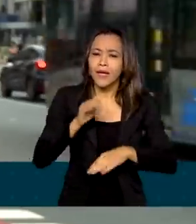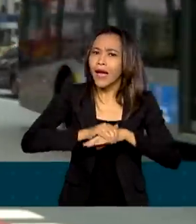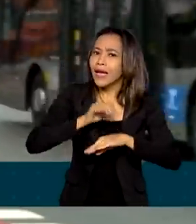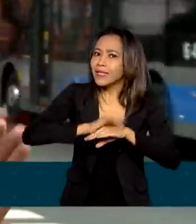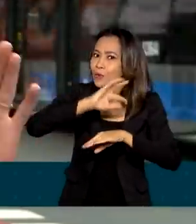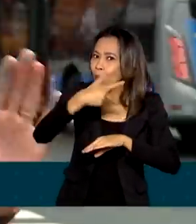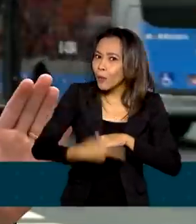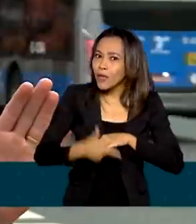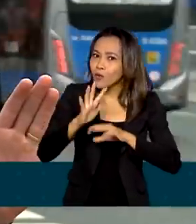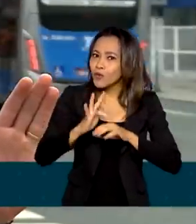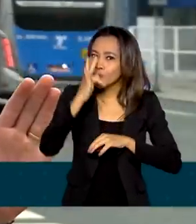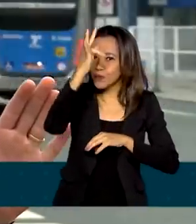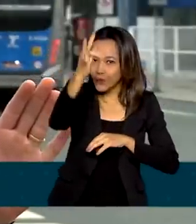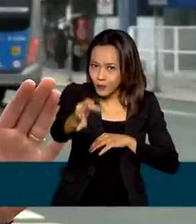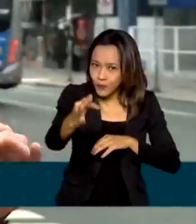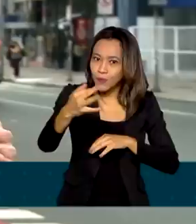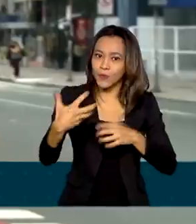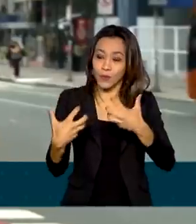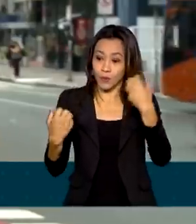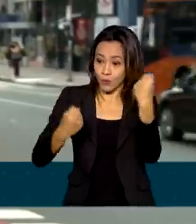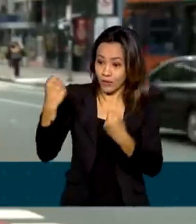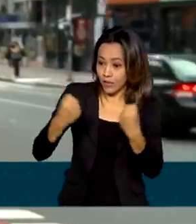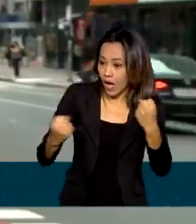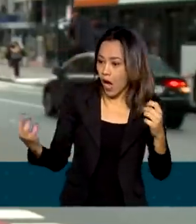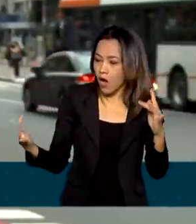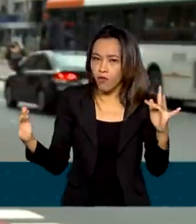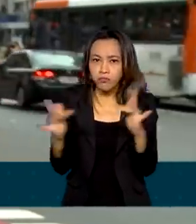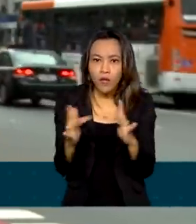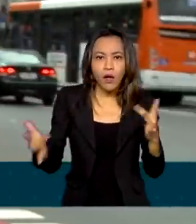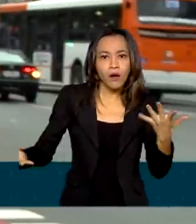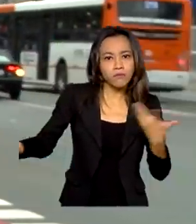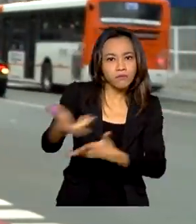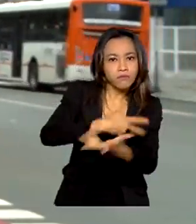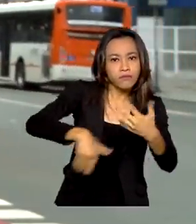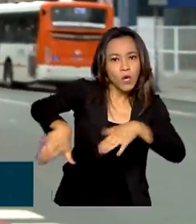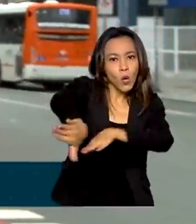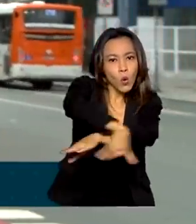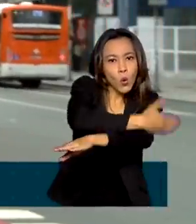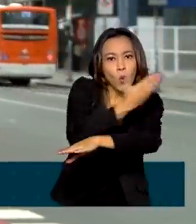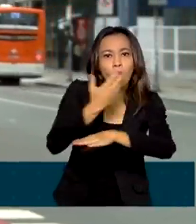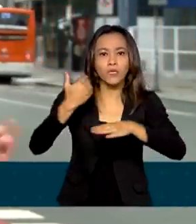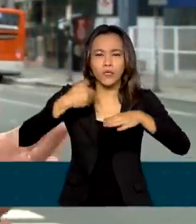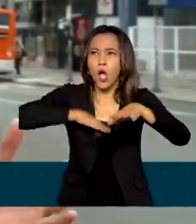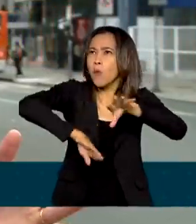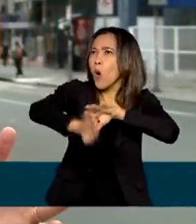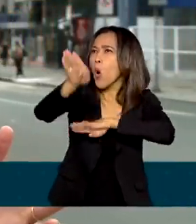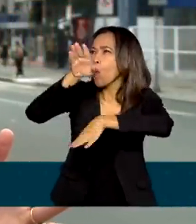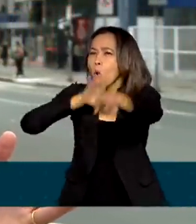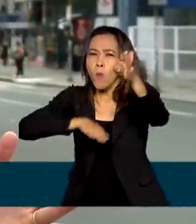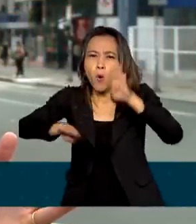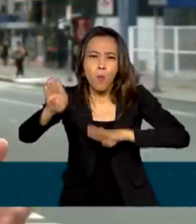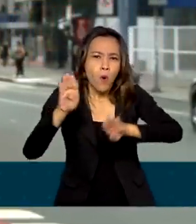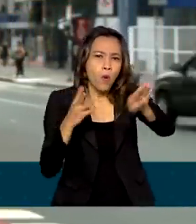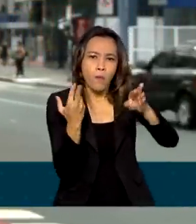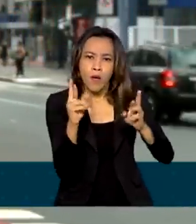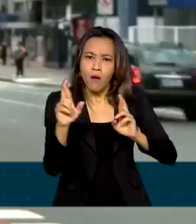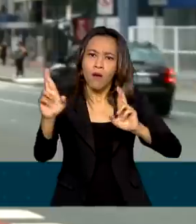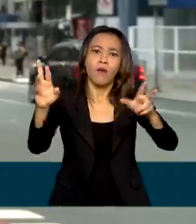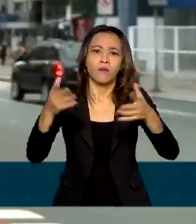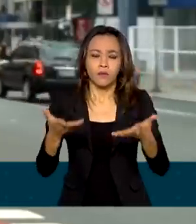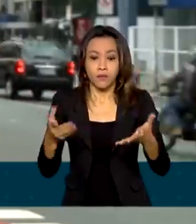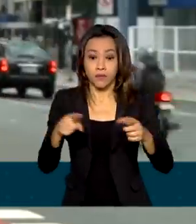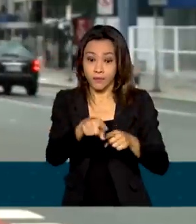que, no futuro, os veículos vão se comunicar o tempo inteiro com as ruas, as estradas. As faixas de enrolamento serão mais